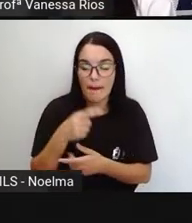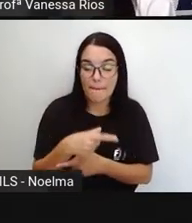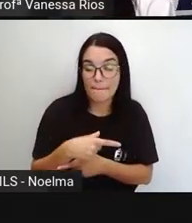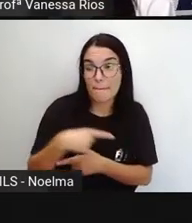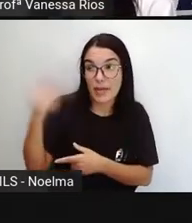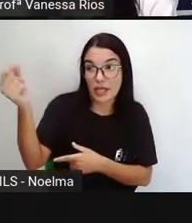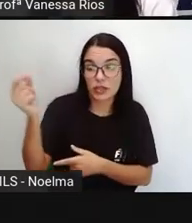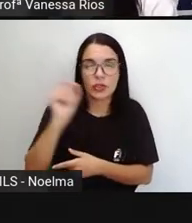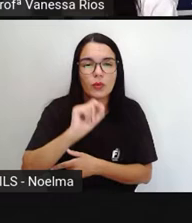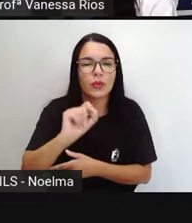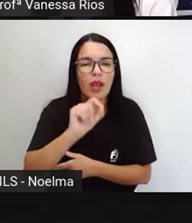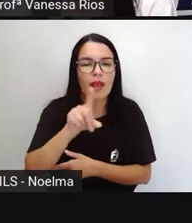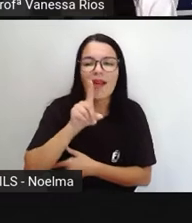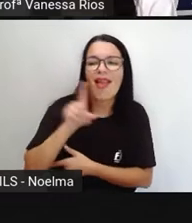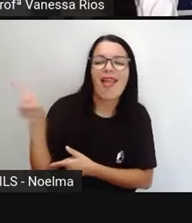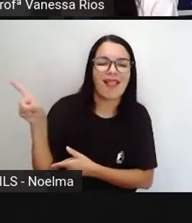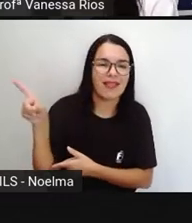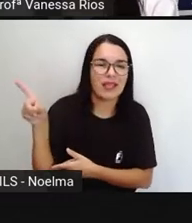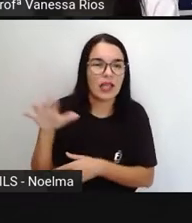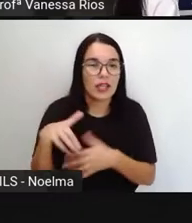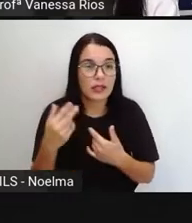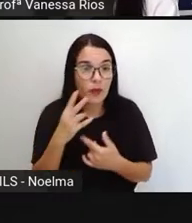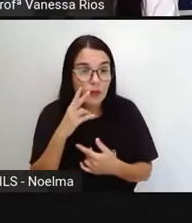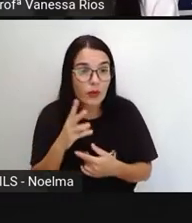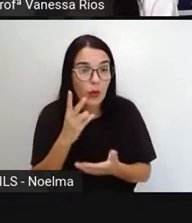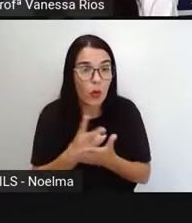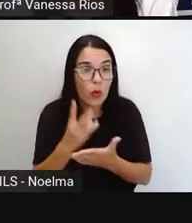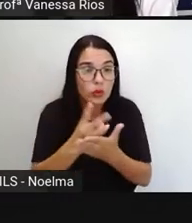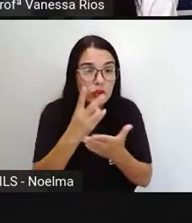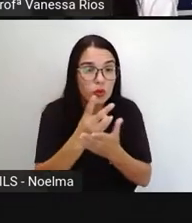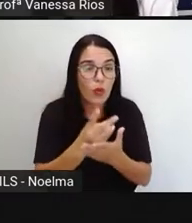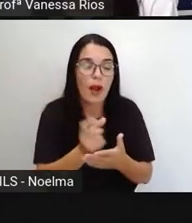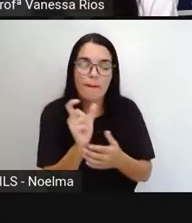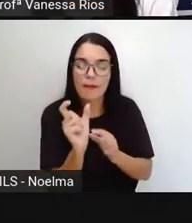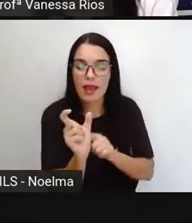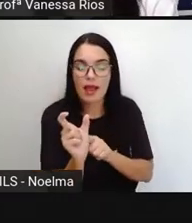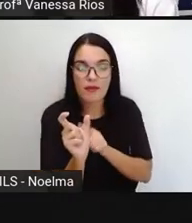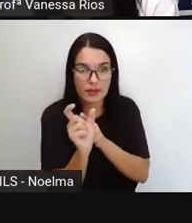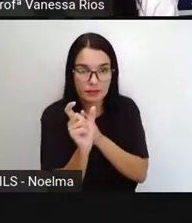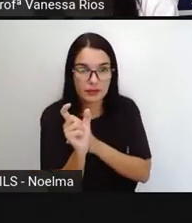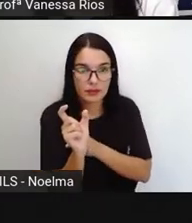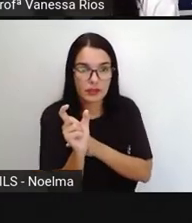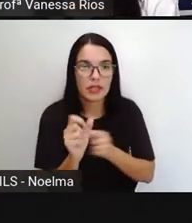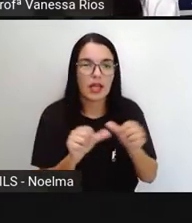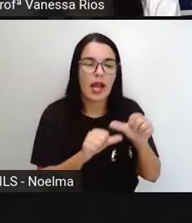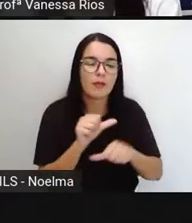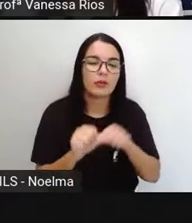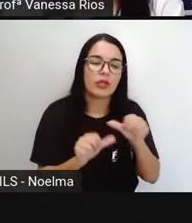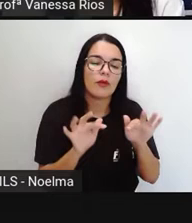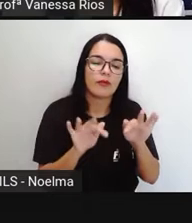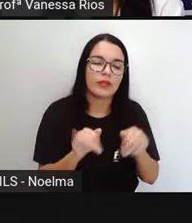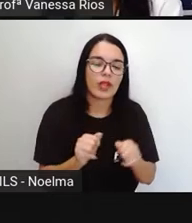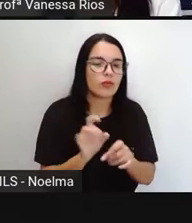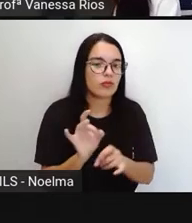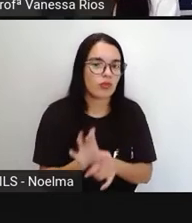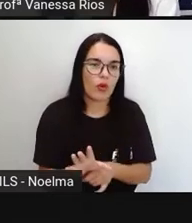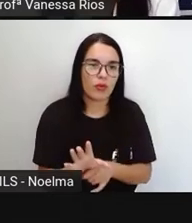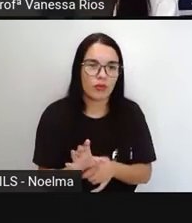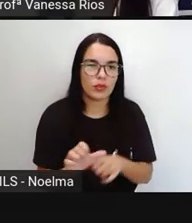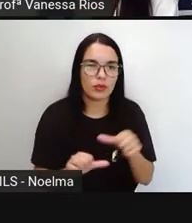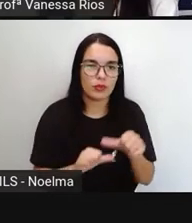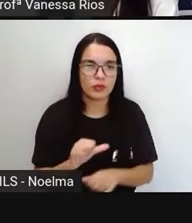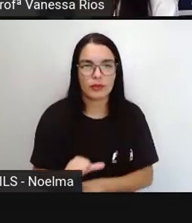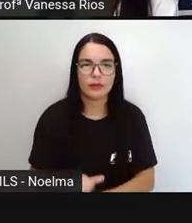o radical sendo conservado, a vogal temática permanecendo ou não, e a mudança no final, indicando tempos e modos